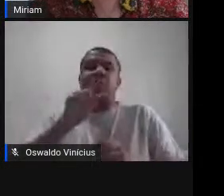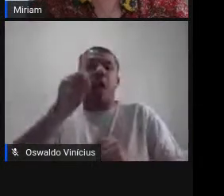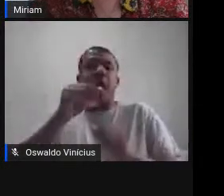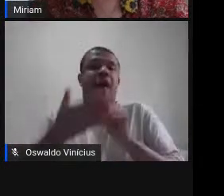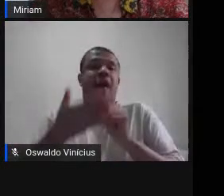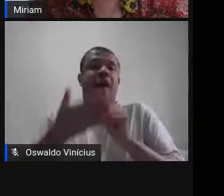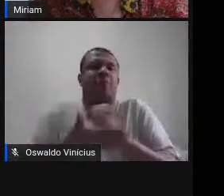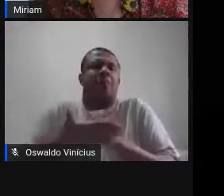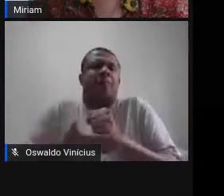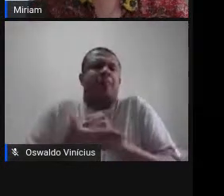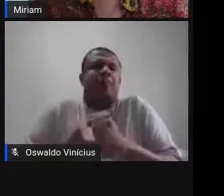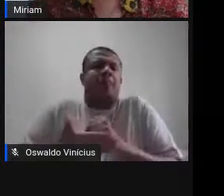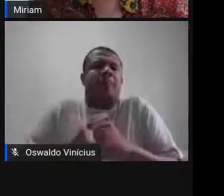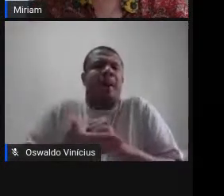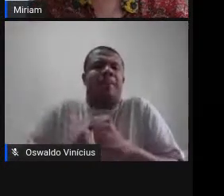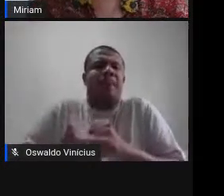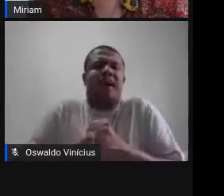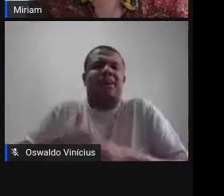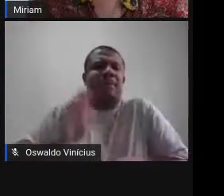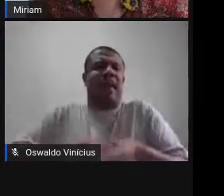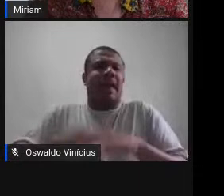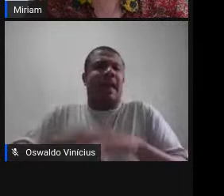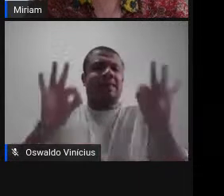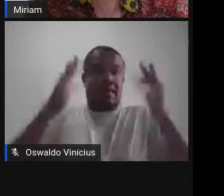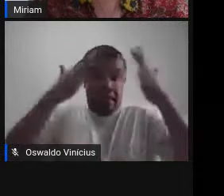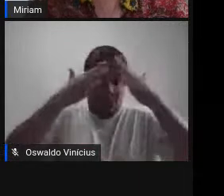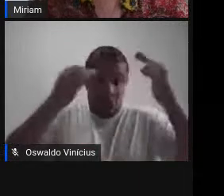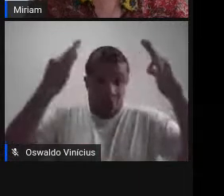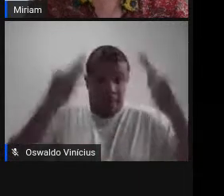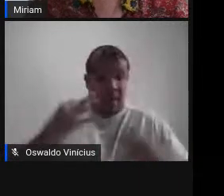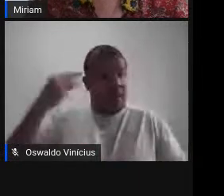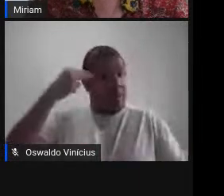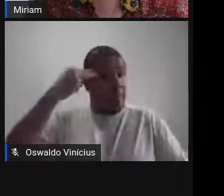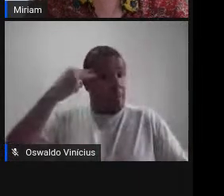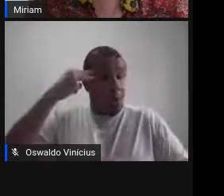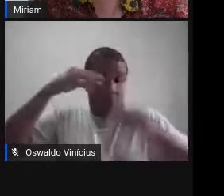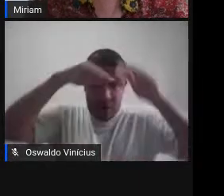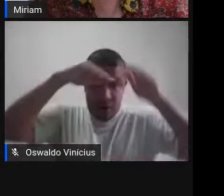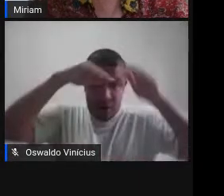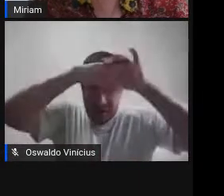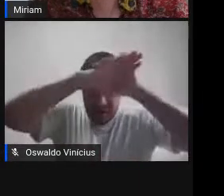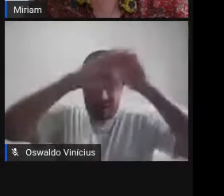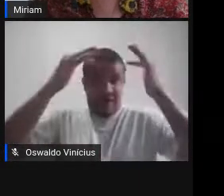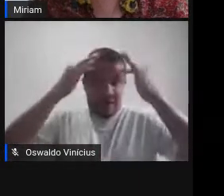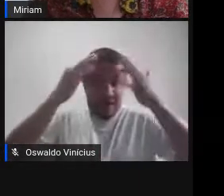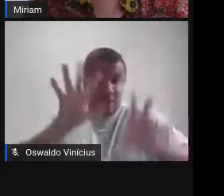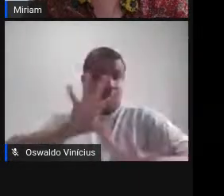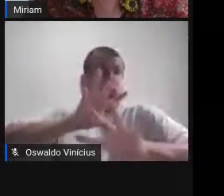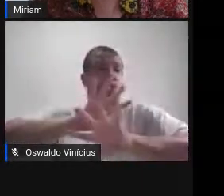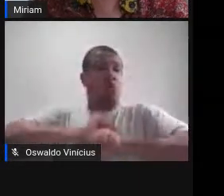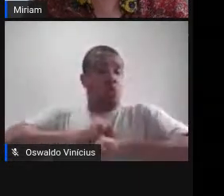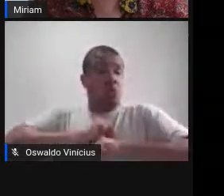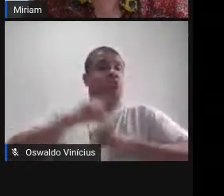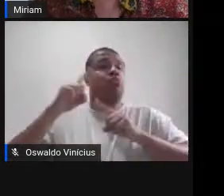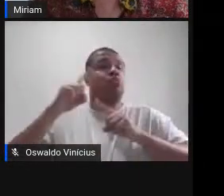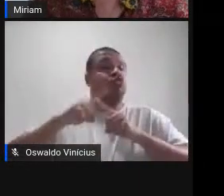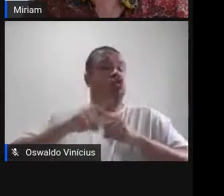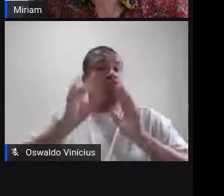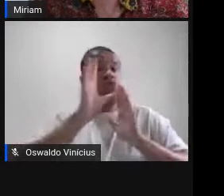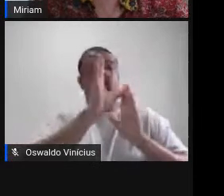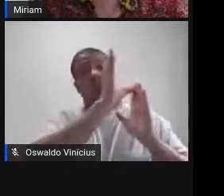sólida de compreensão de memória e internalização de um determinado conteúdo.